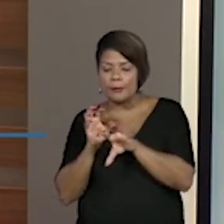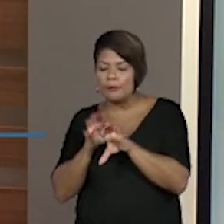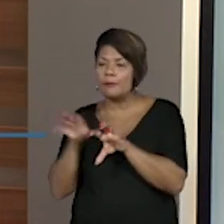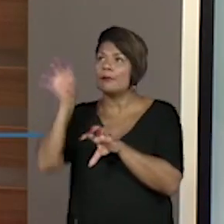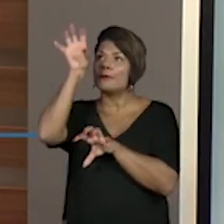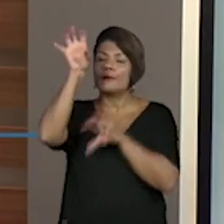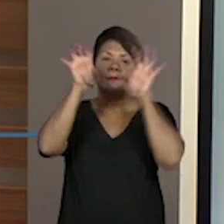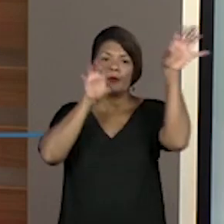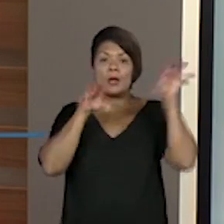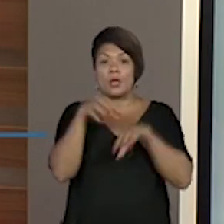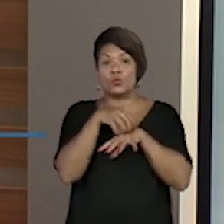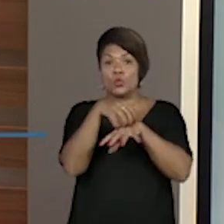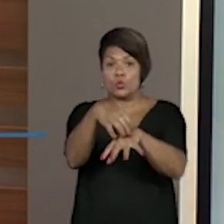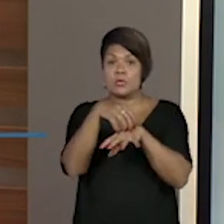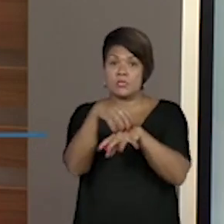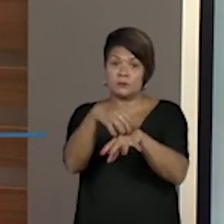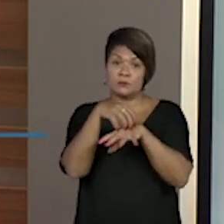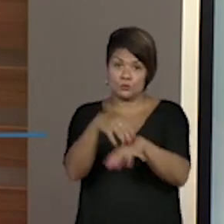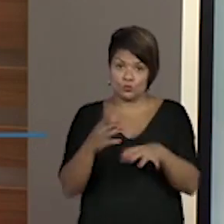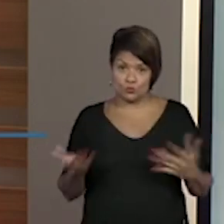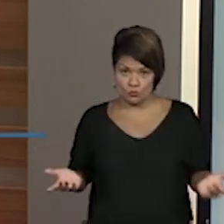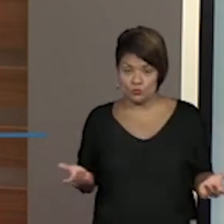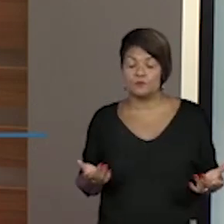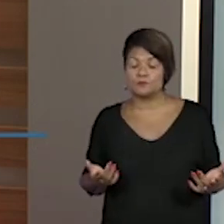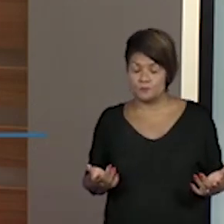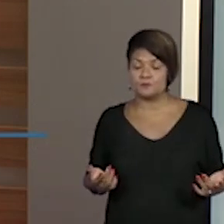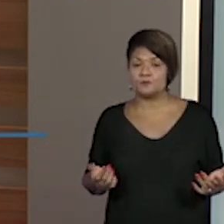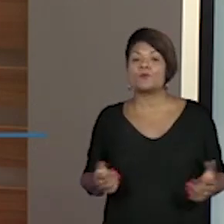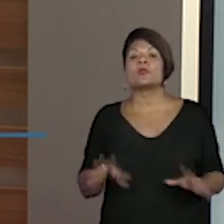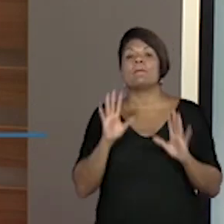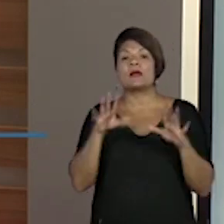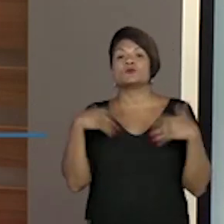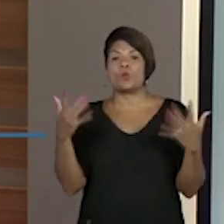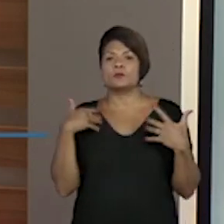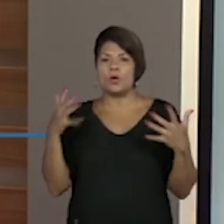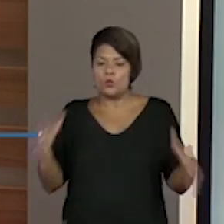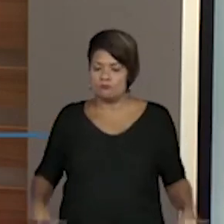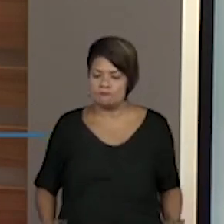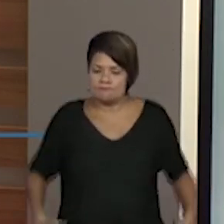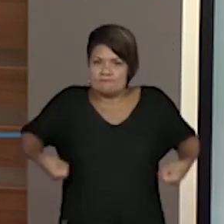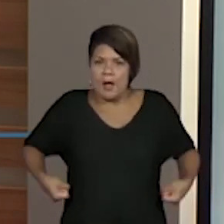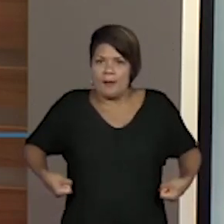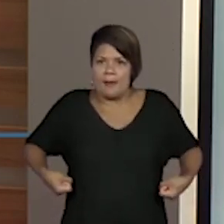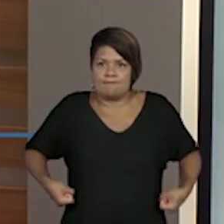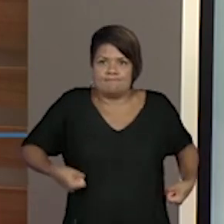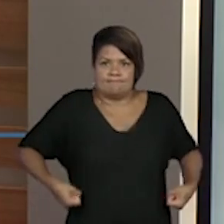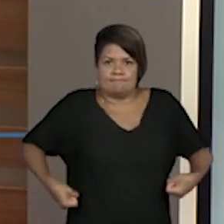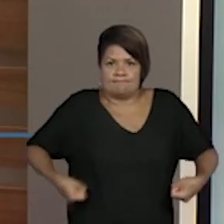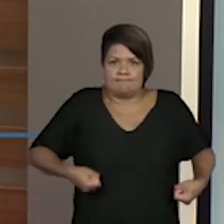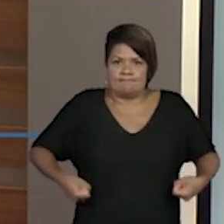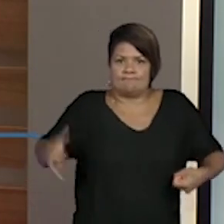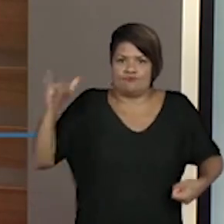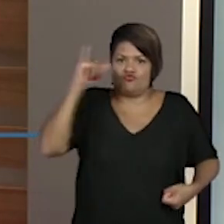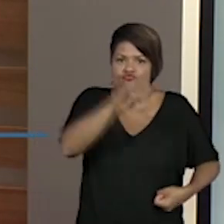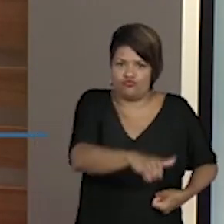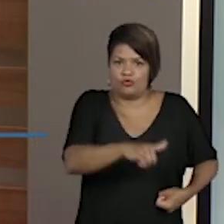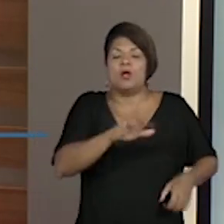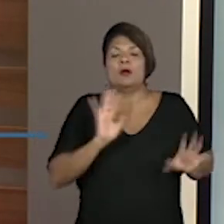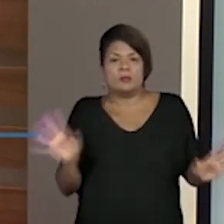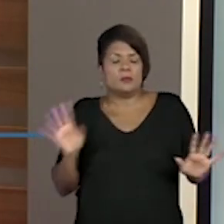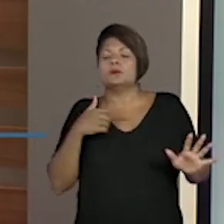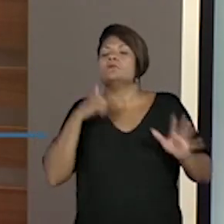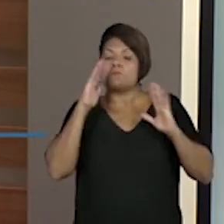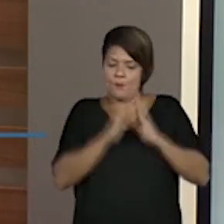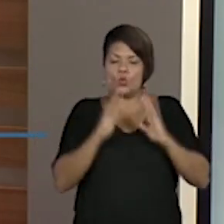turismo, né? Aí eu estou fazendo um turismo, mas quando eu pego as minhas coisas e mudo completamente a minha vida, mudando de um lugar para outro,